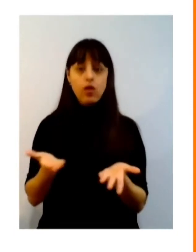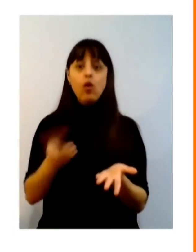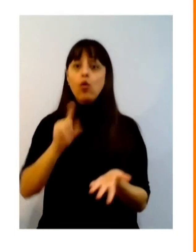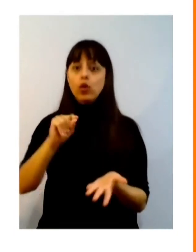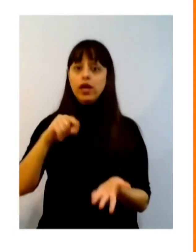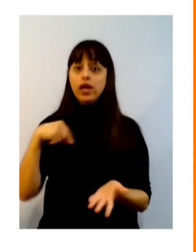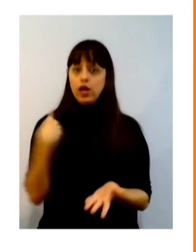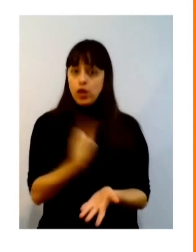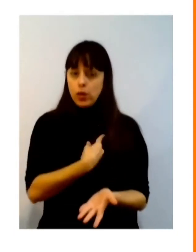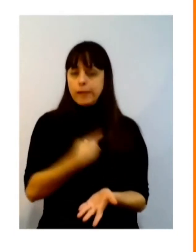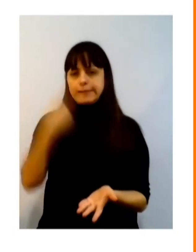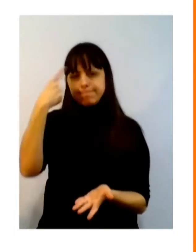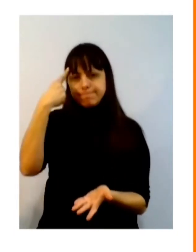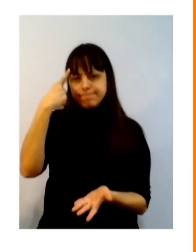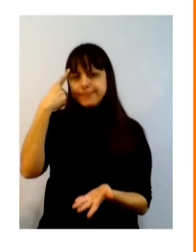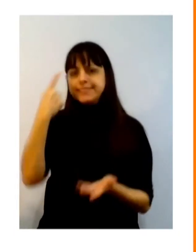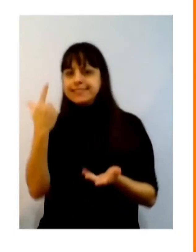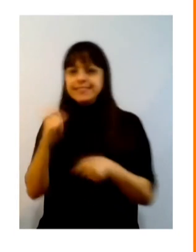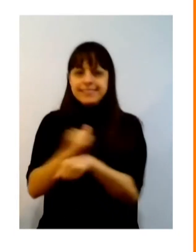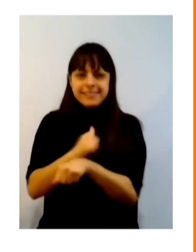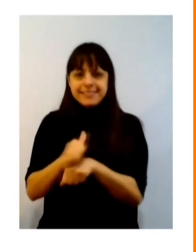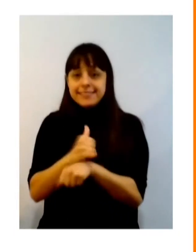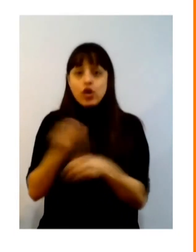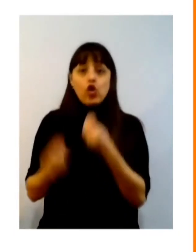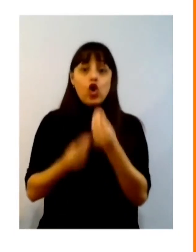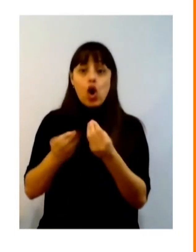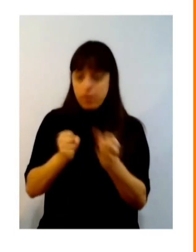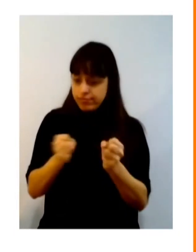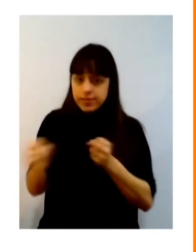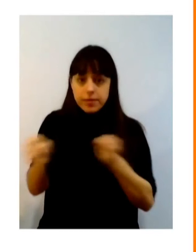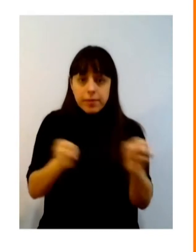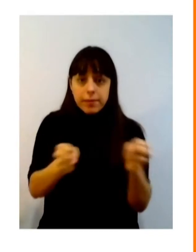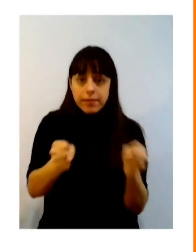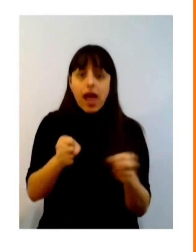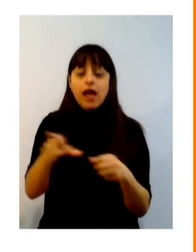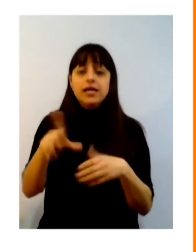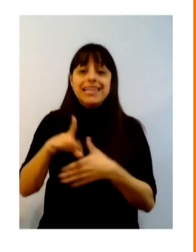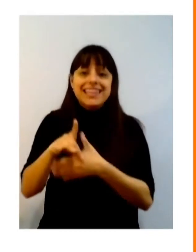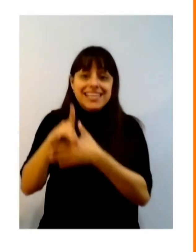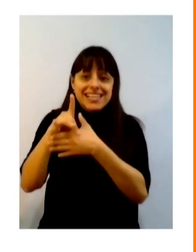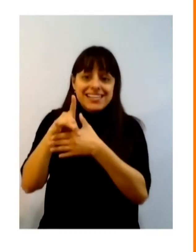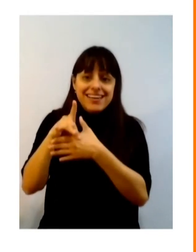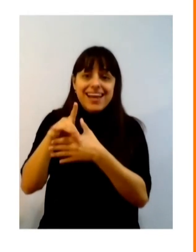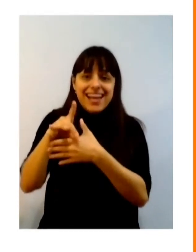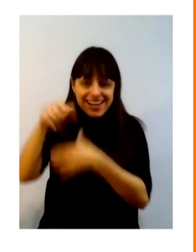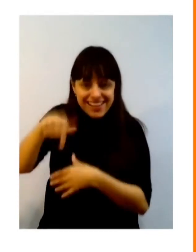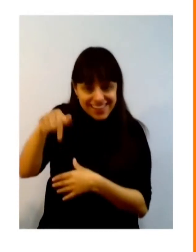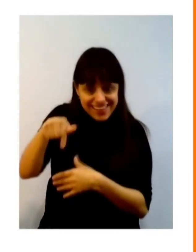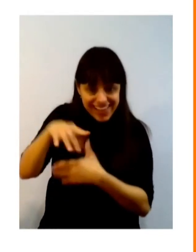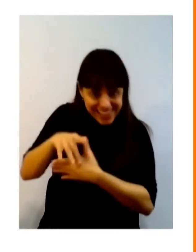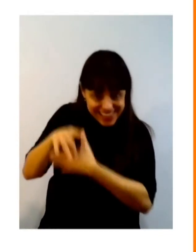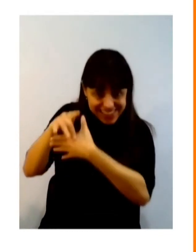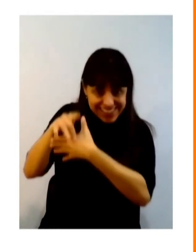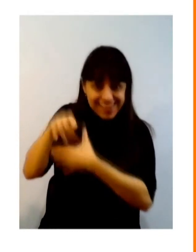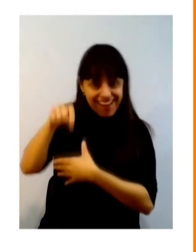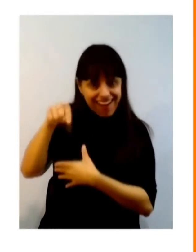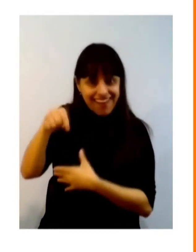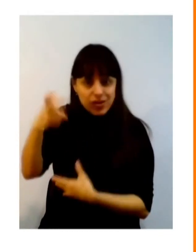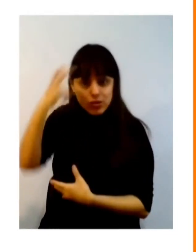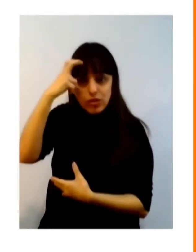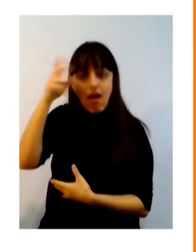precisamos estar, qual é o poder que nós precisamos de liderança? Isso é parte dessa questão,